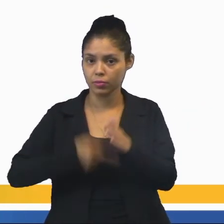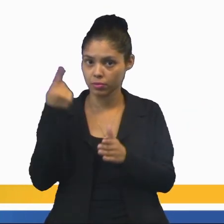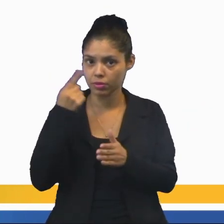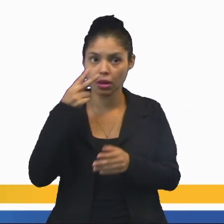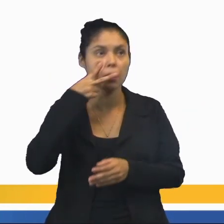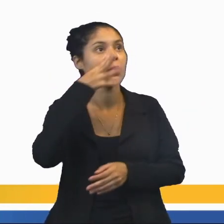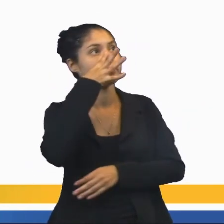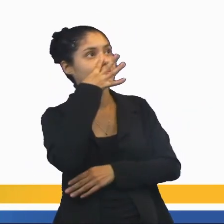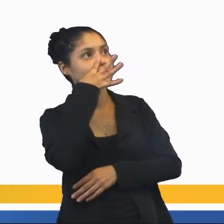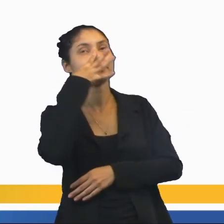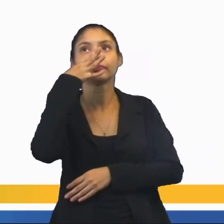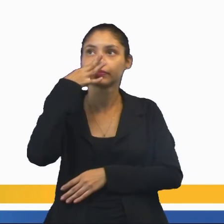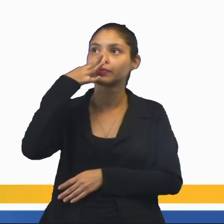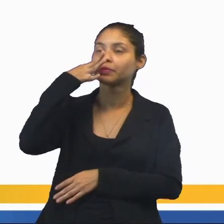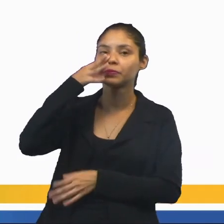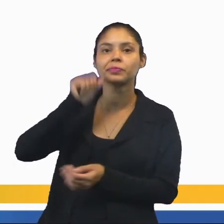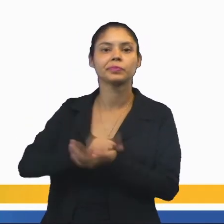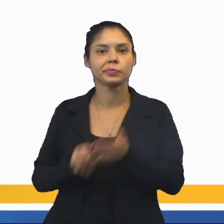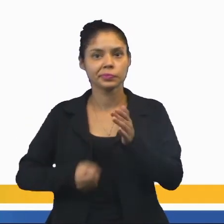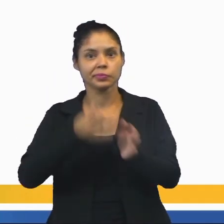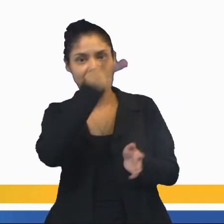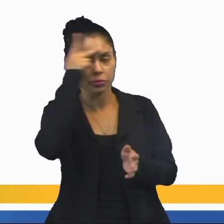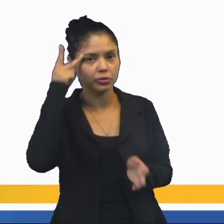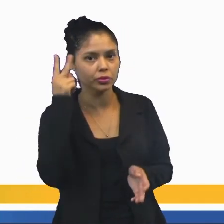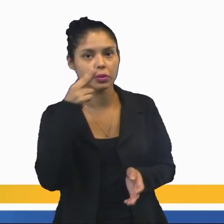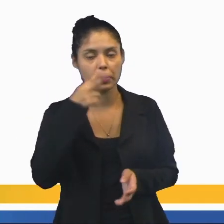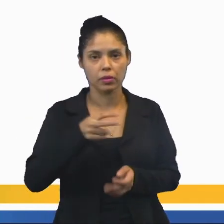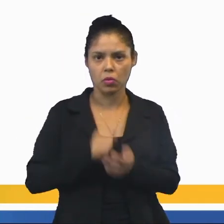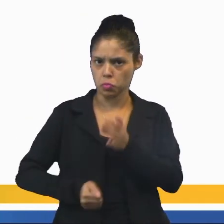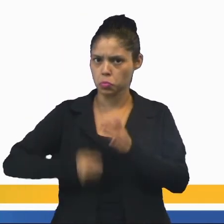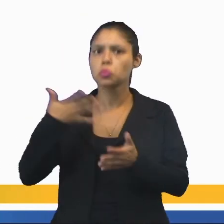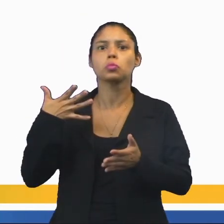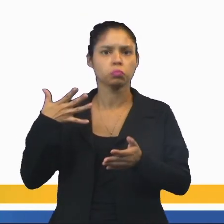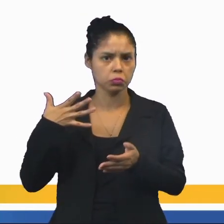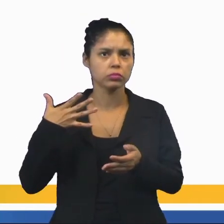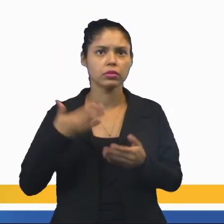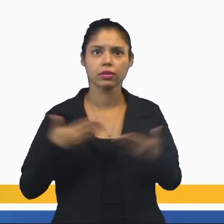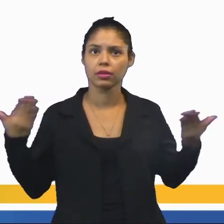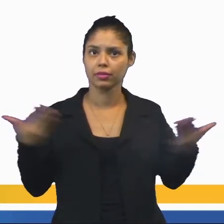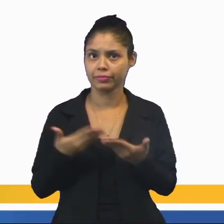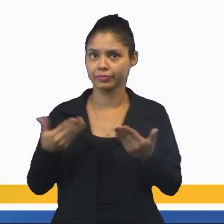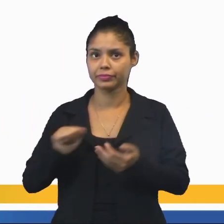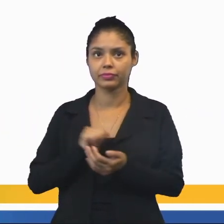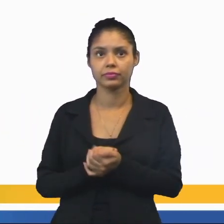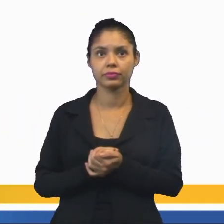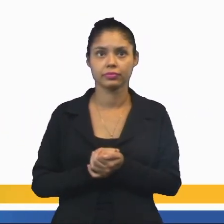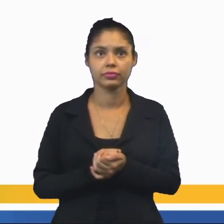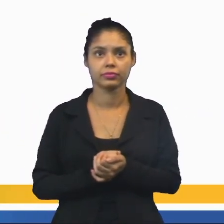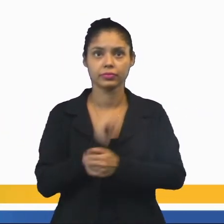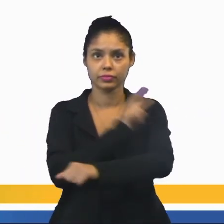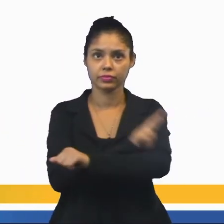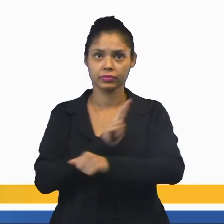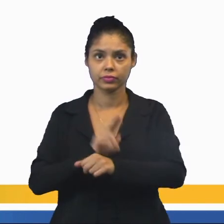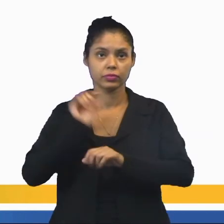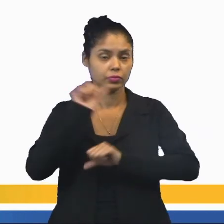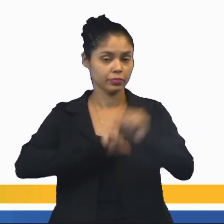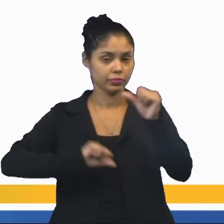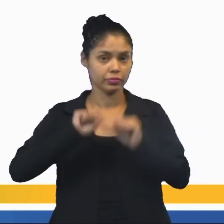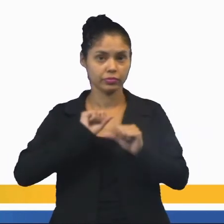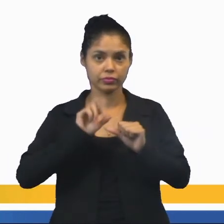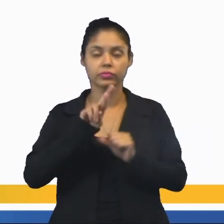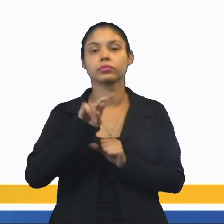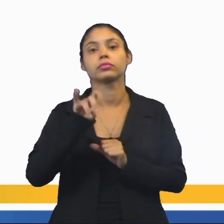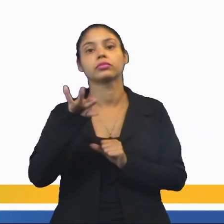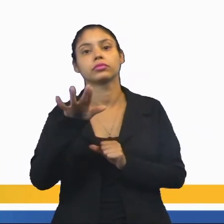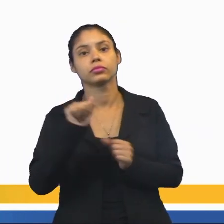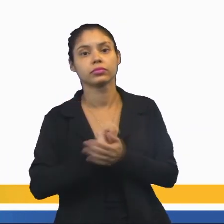assistir. Muita gente começou a ir, tanta gente começou a ir que, olha, as religiões de matriz africana mudaram o ritual para